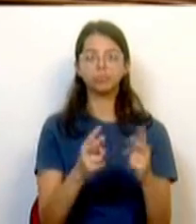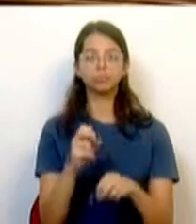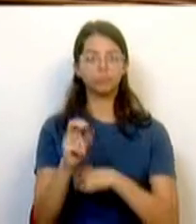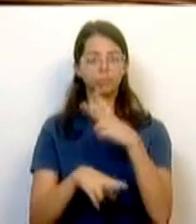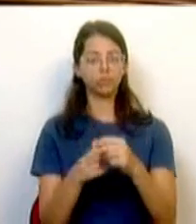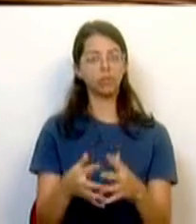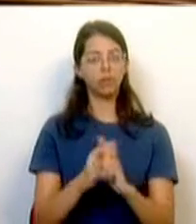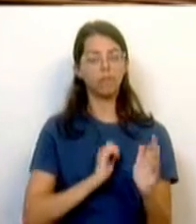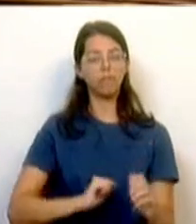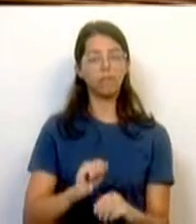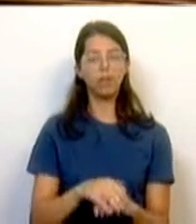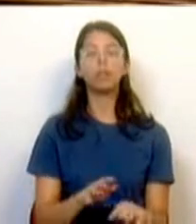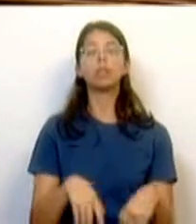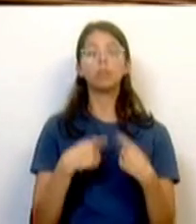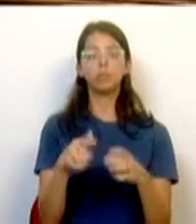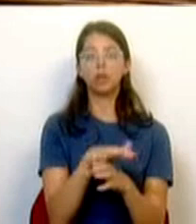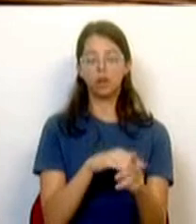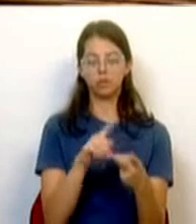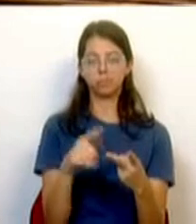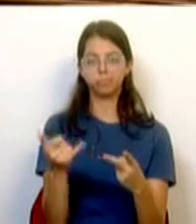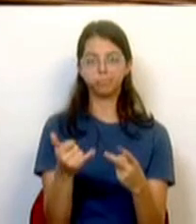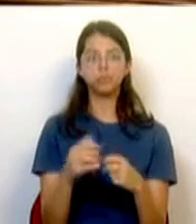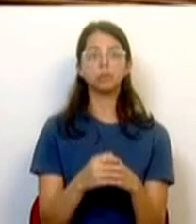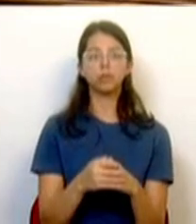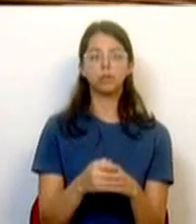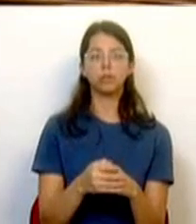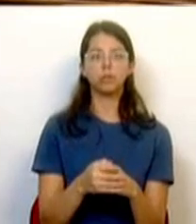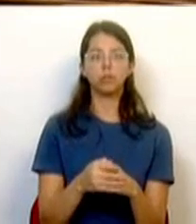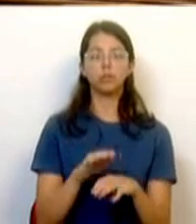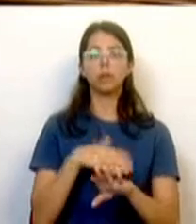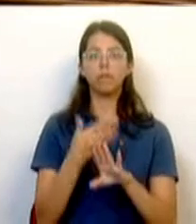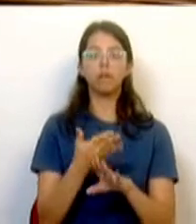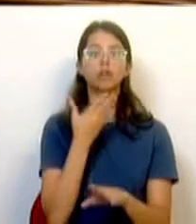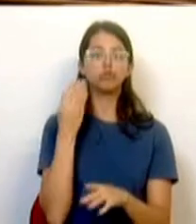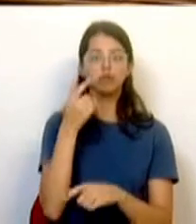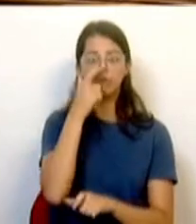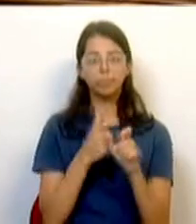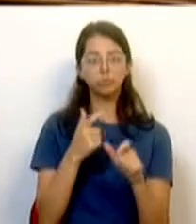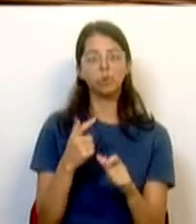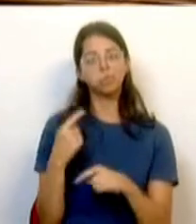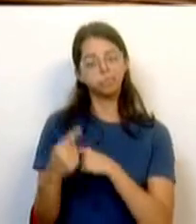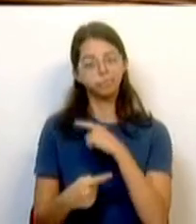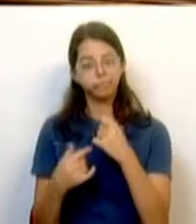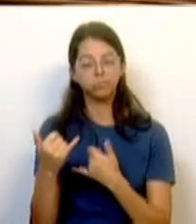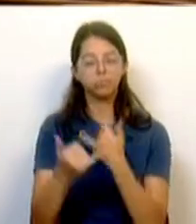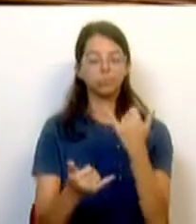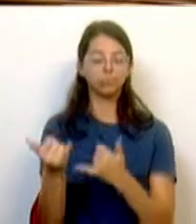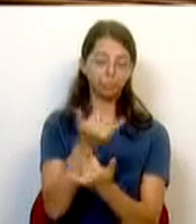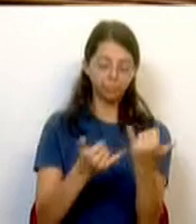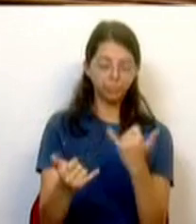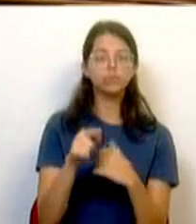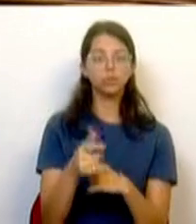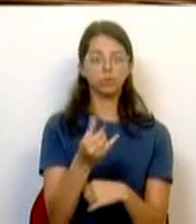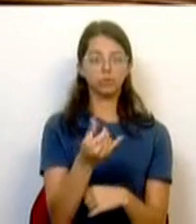infraestruturas. Depois, o segundo eixo, reforço e rejuvenescimento dos recursos humanos. Só em 2022 foram